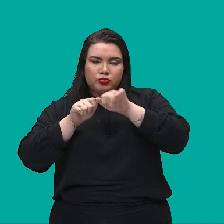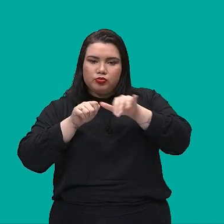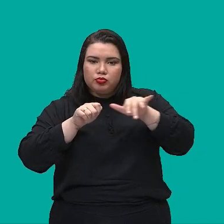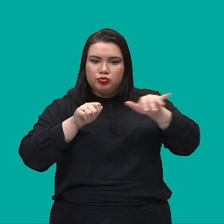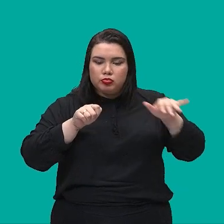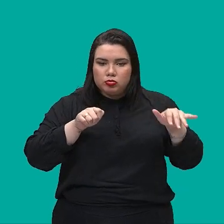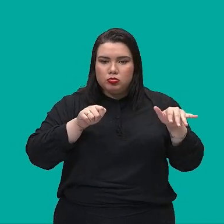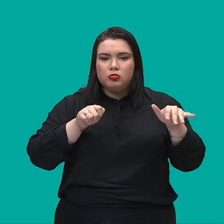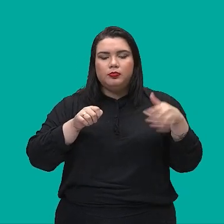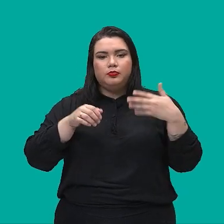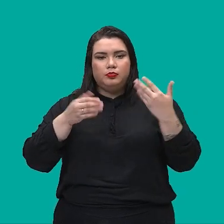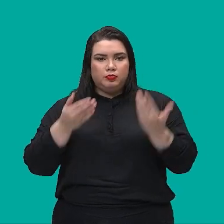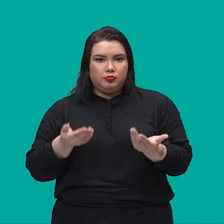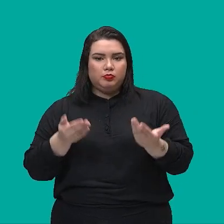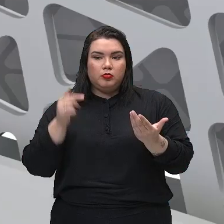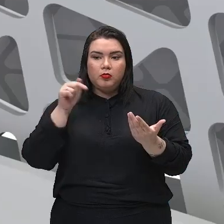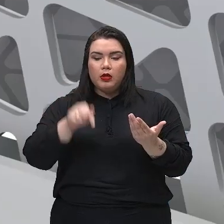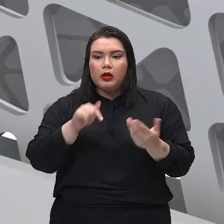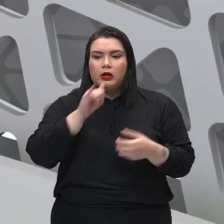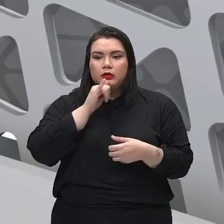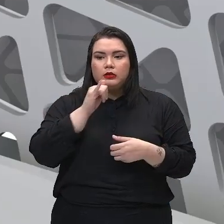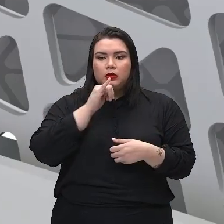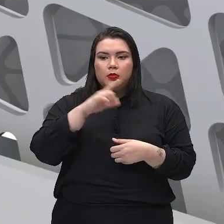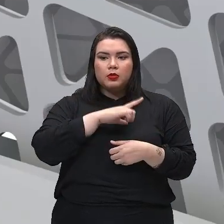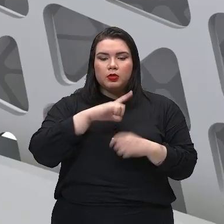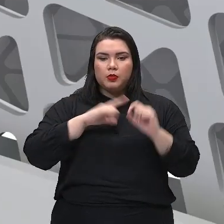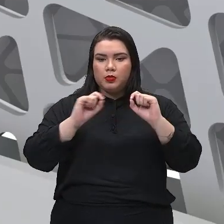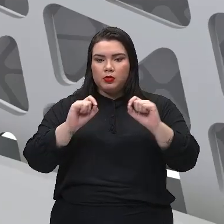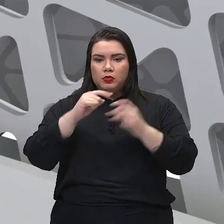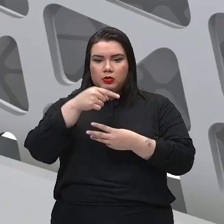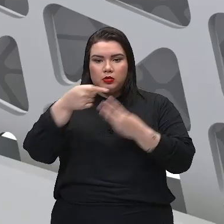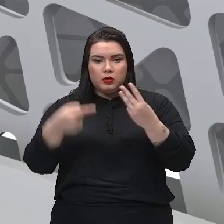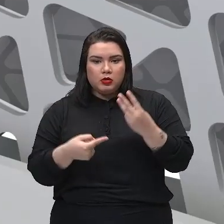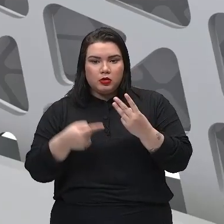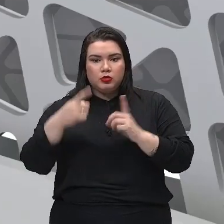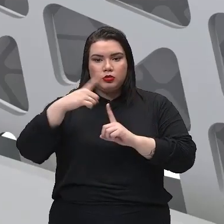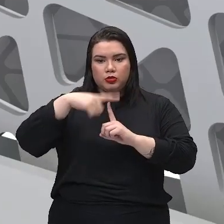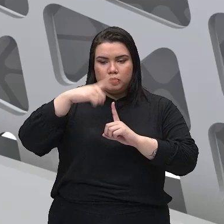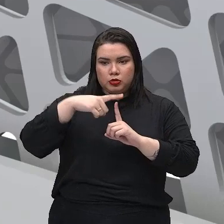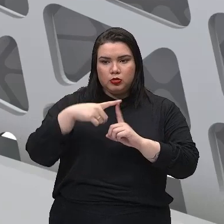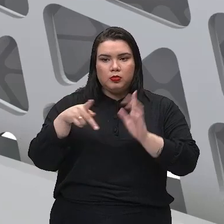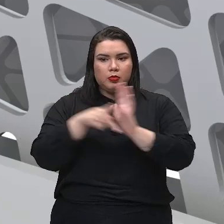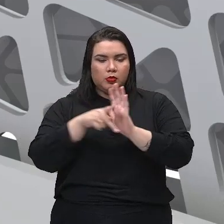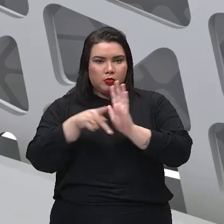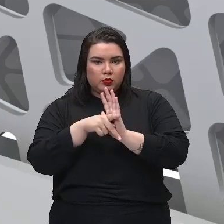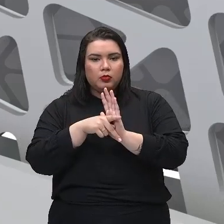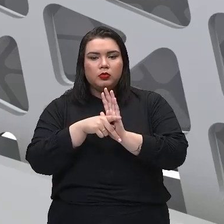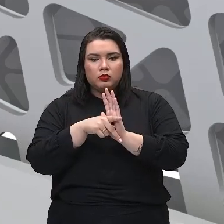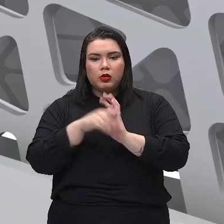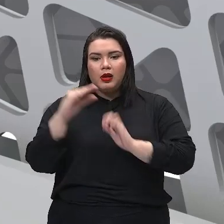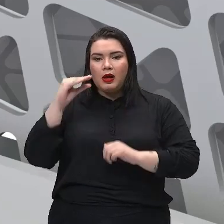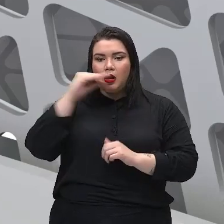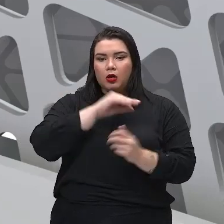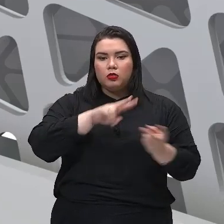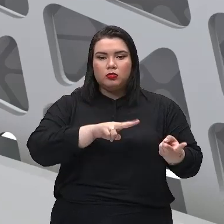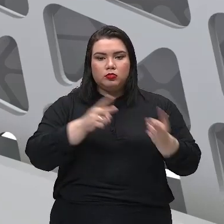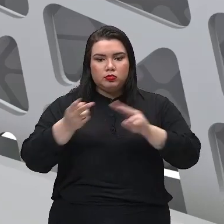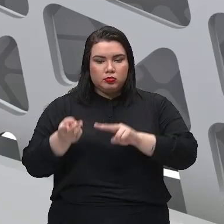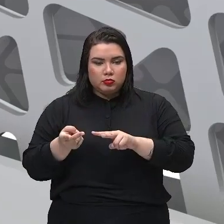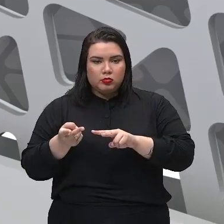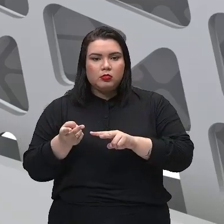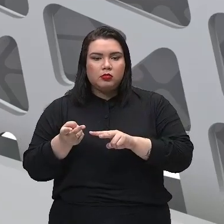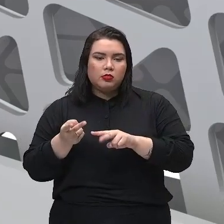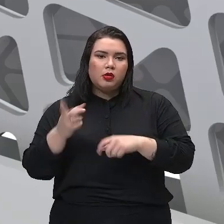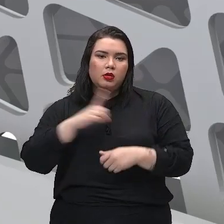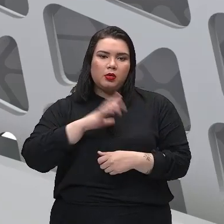todo, todos os... Nesse exemplo, nós temos os três tipos de transferência de calor, né? que